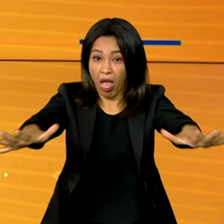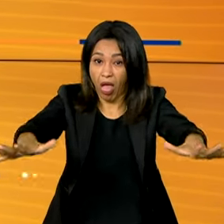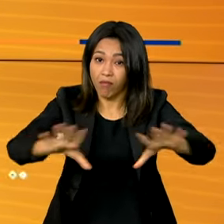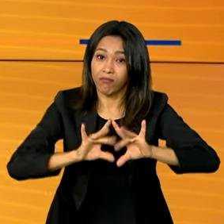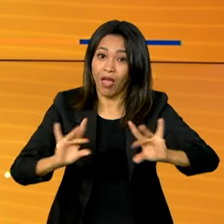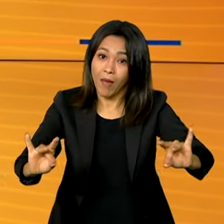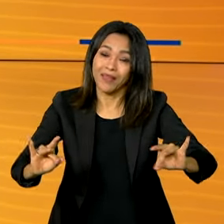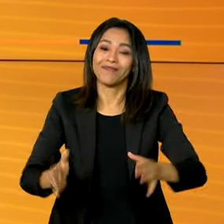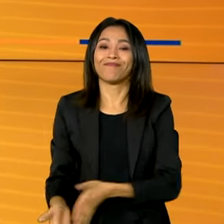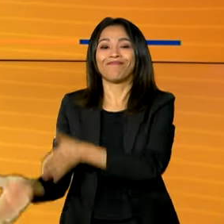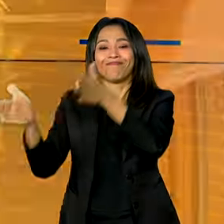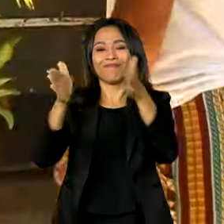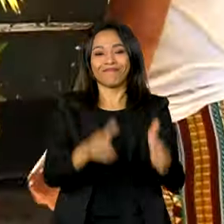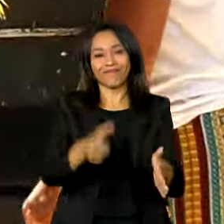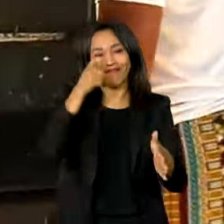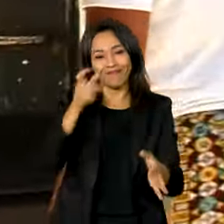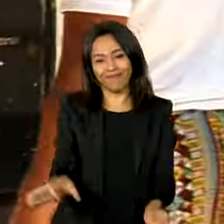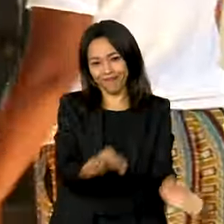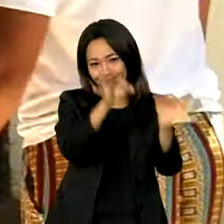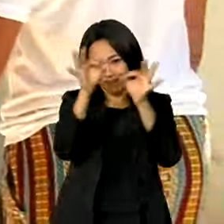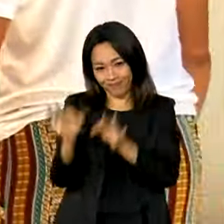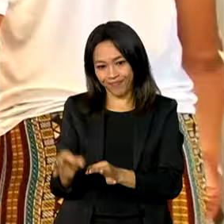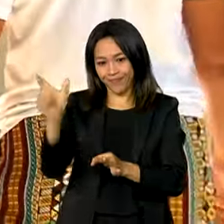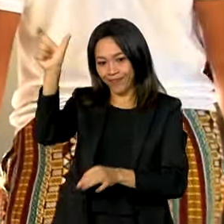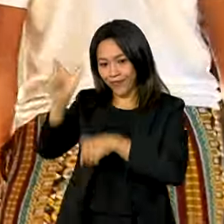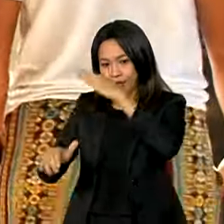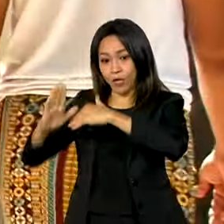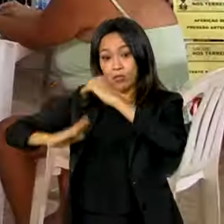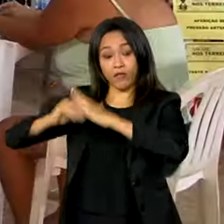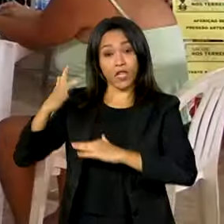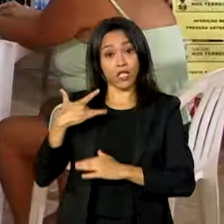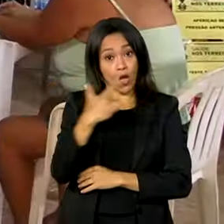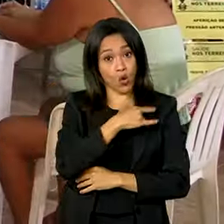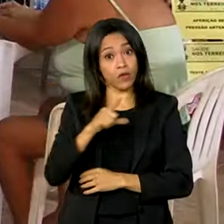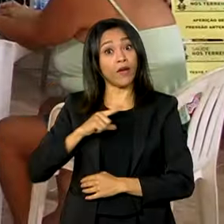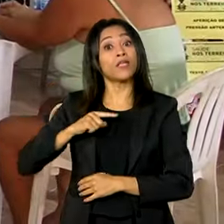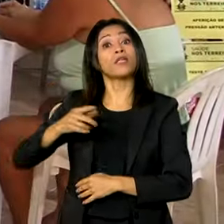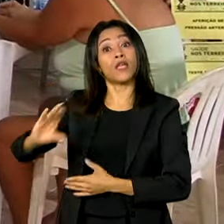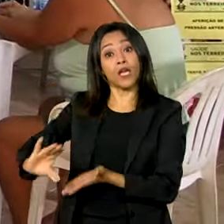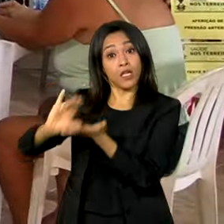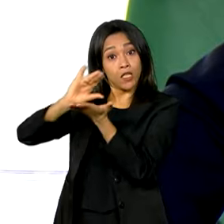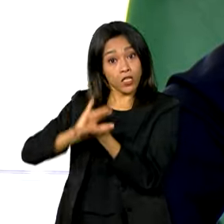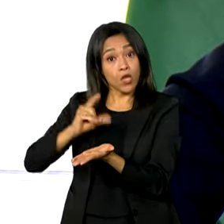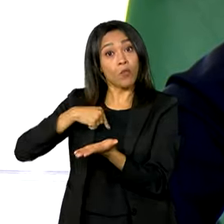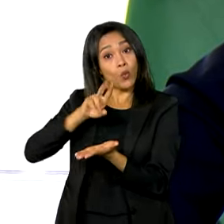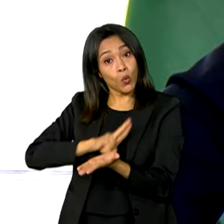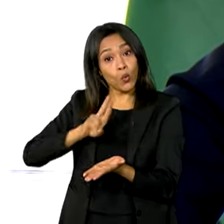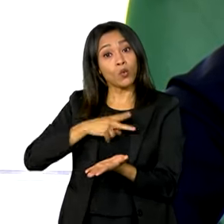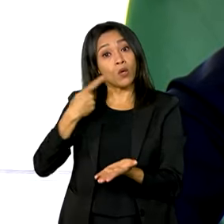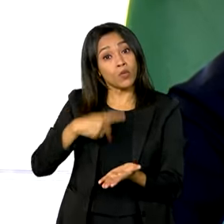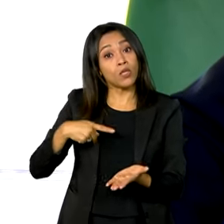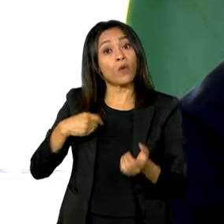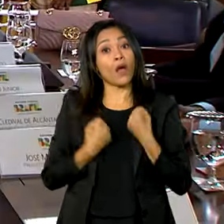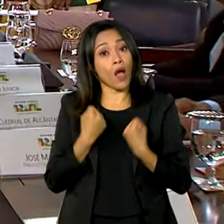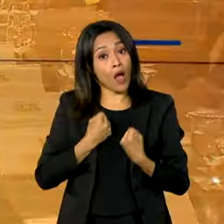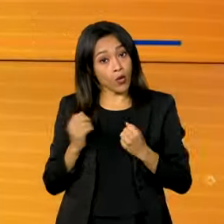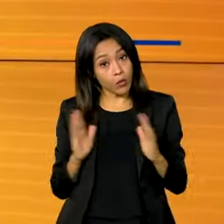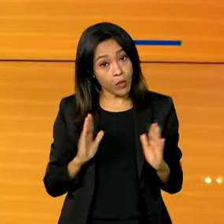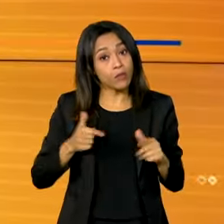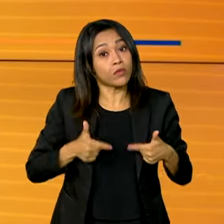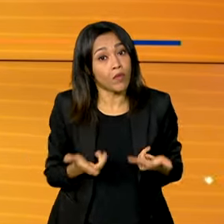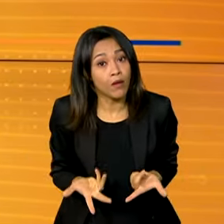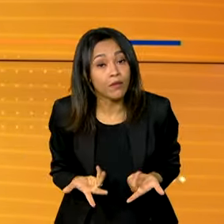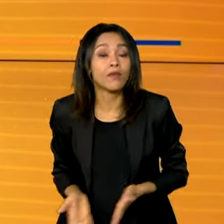Veja a seguir, a partir de agora, agentes de saúde terão indenização pelo uso de transporte particular durante o trabalho